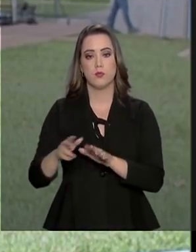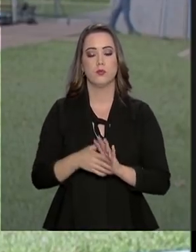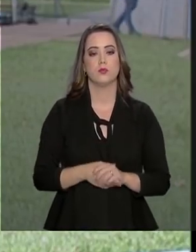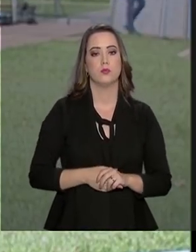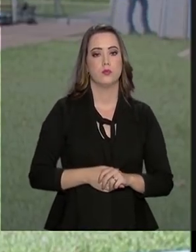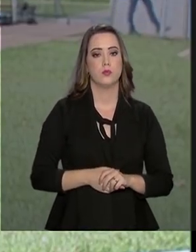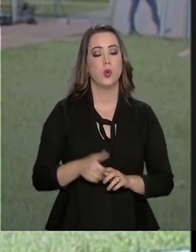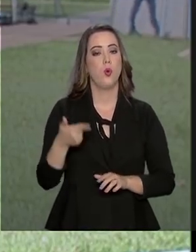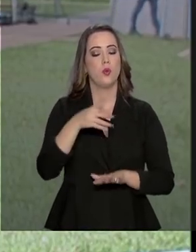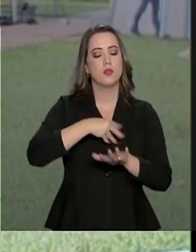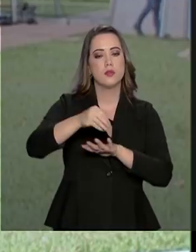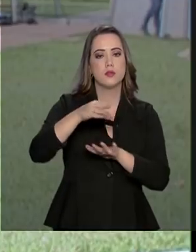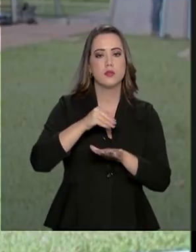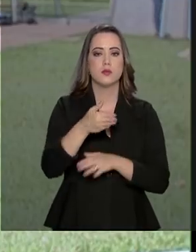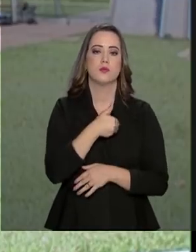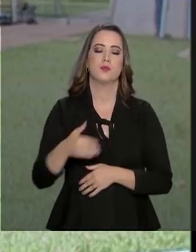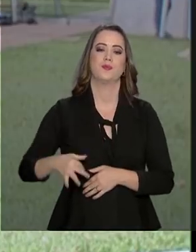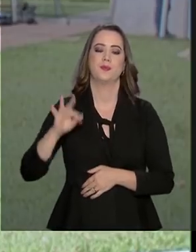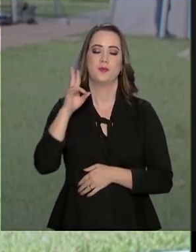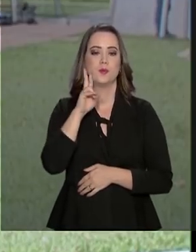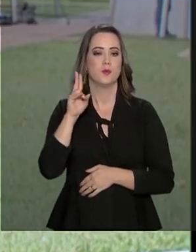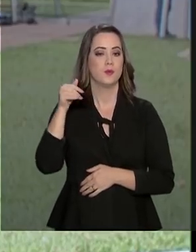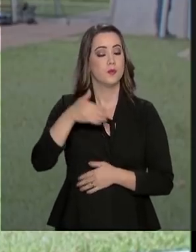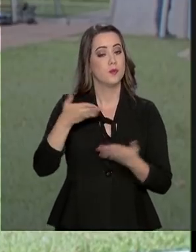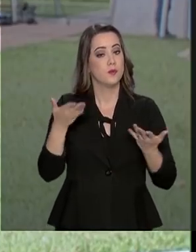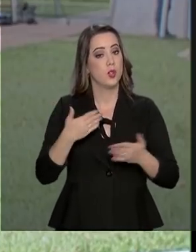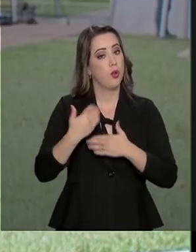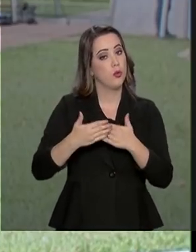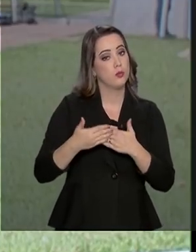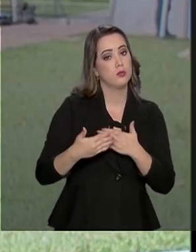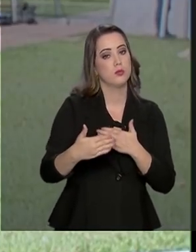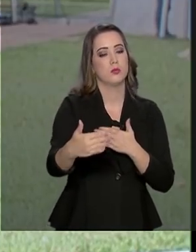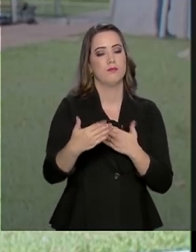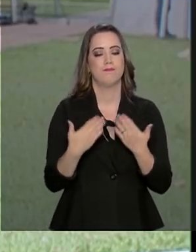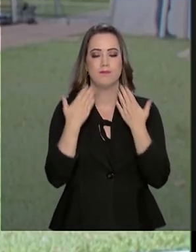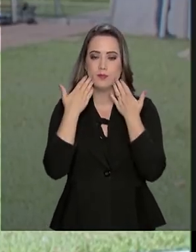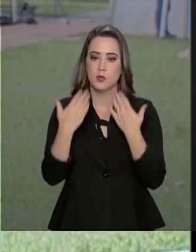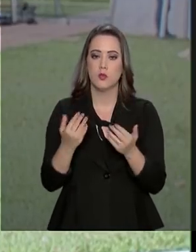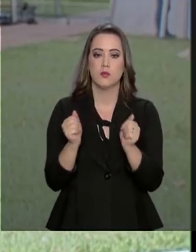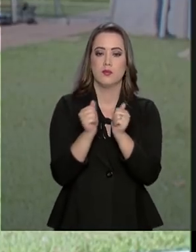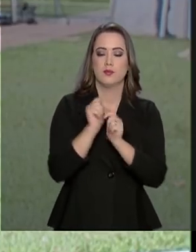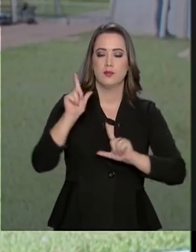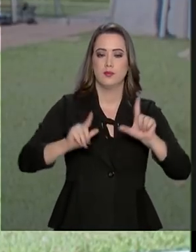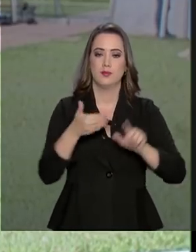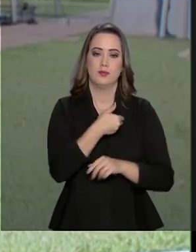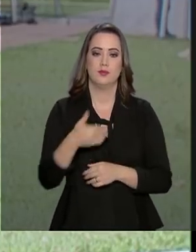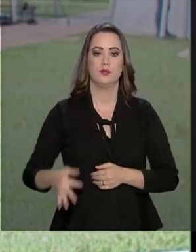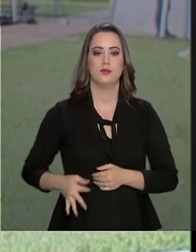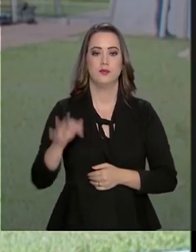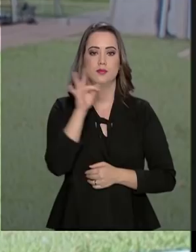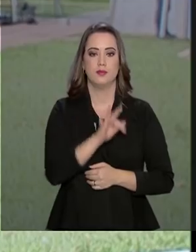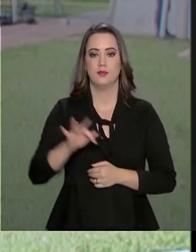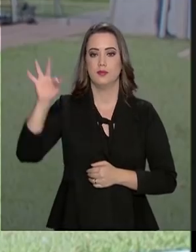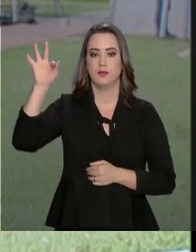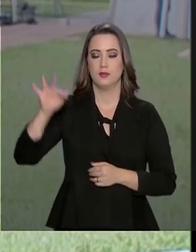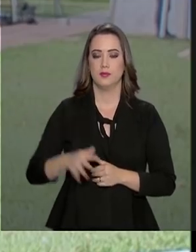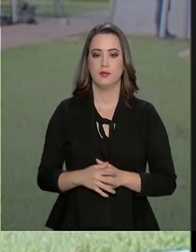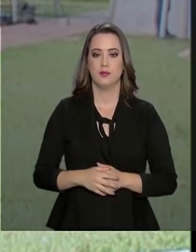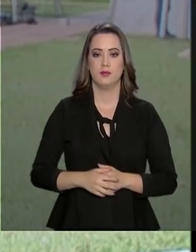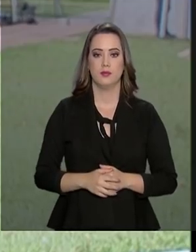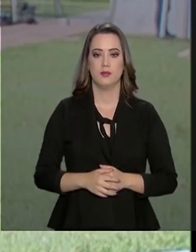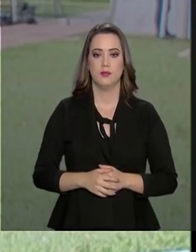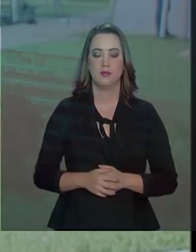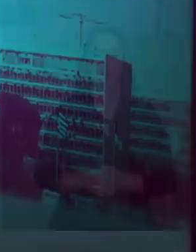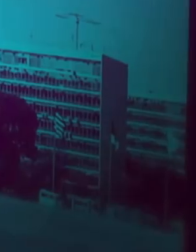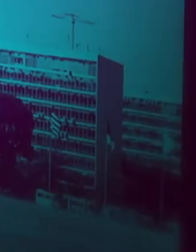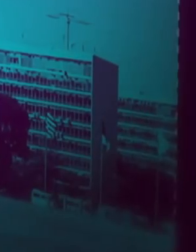e outras informações do Governo Federal você acompanha ao longo da nossa programação continue com a gente na NBR a TV do Governo Federal